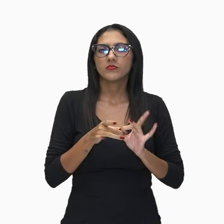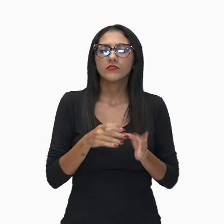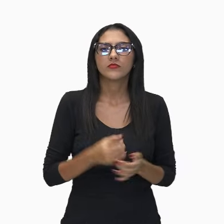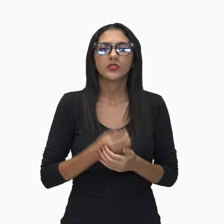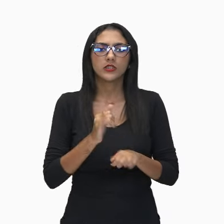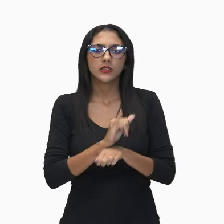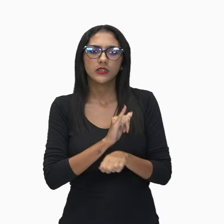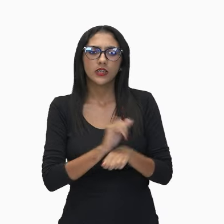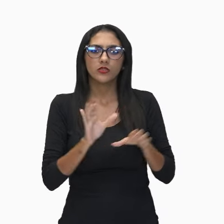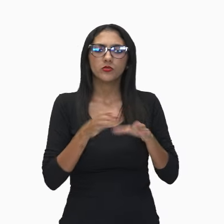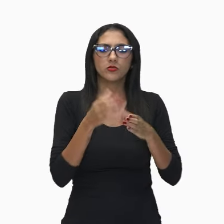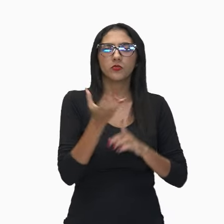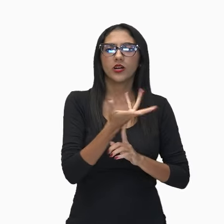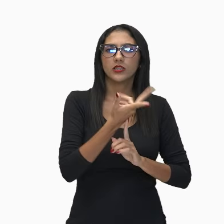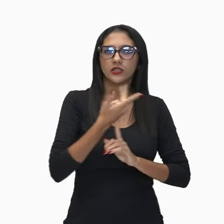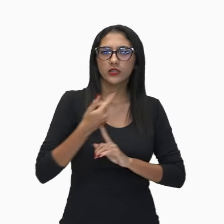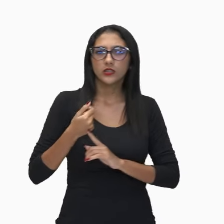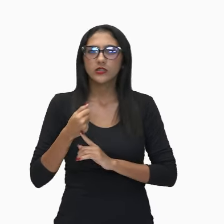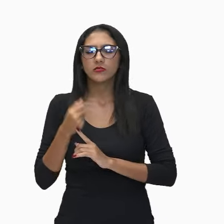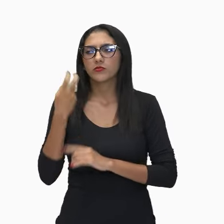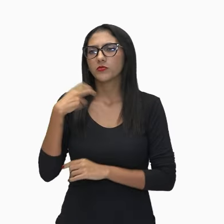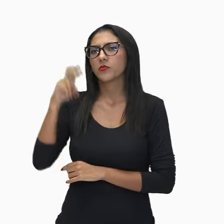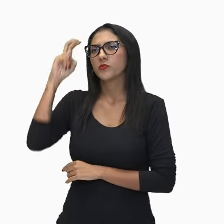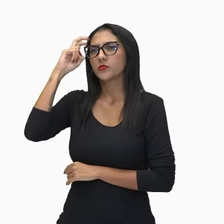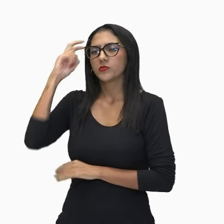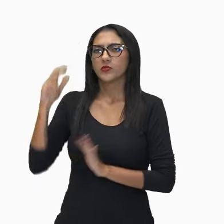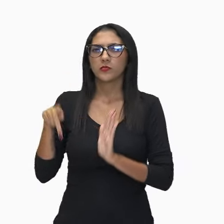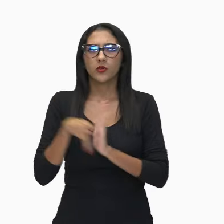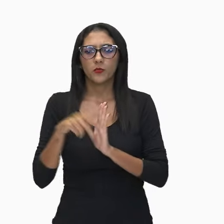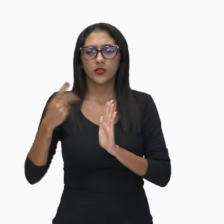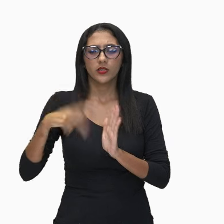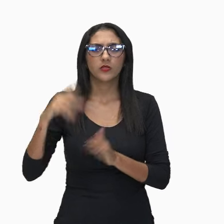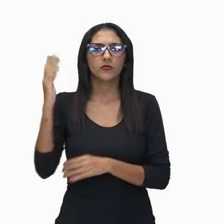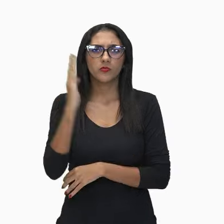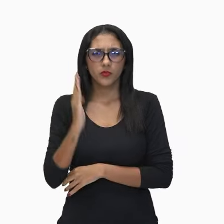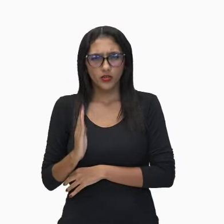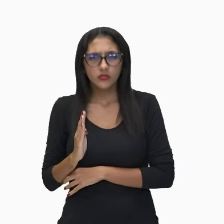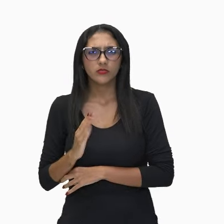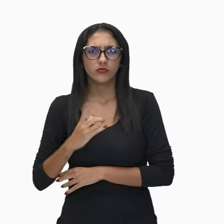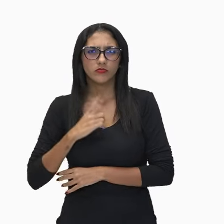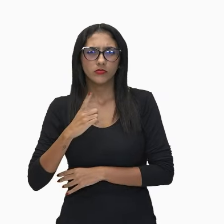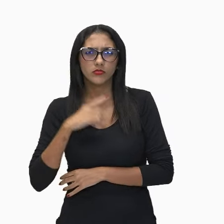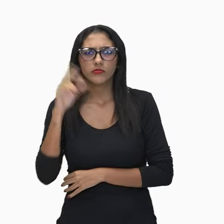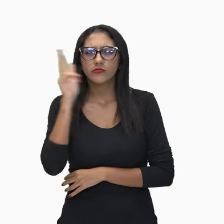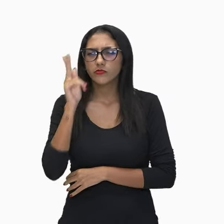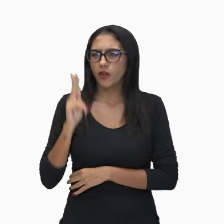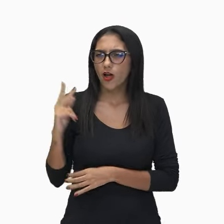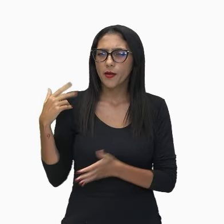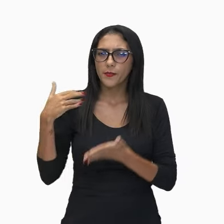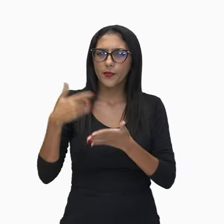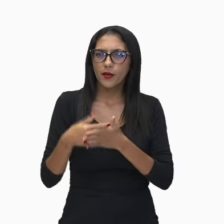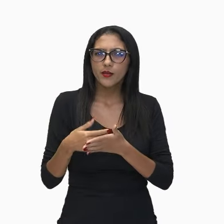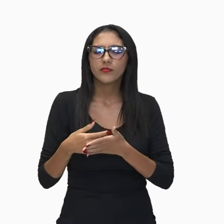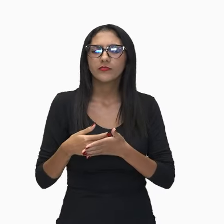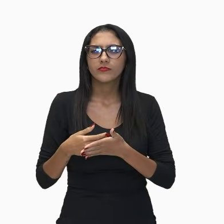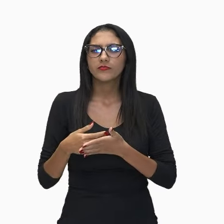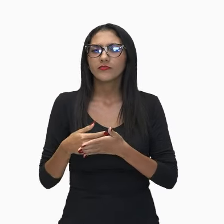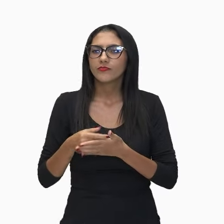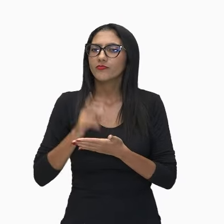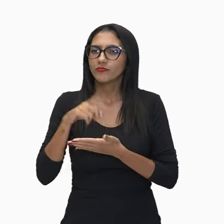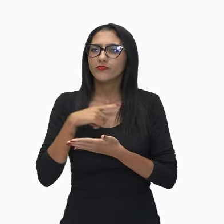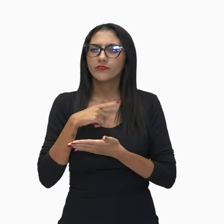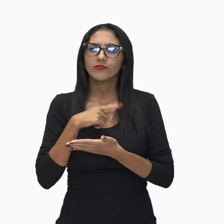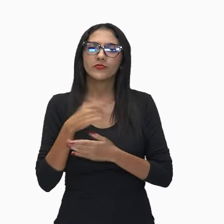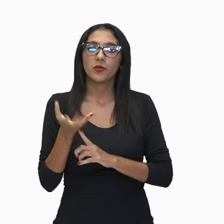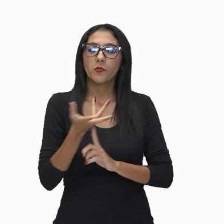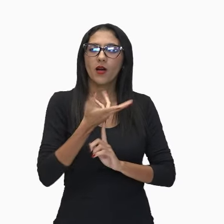das vanguardas com a cultura nacional, com aquilo que o Brasil tinha de conteúdo de fato, né? E isso serviria para a criação de uma